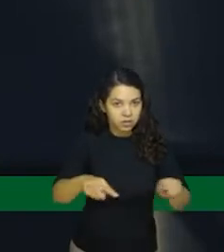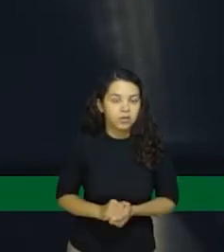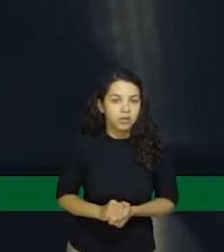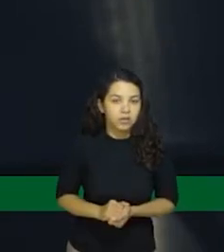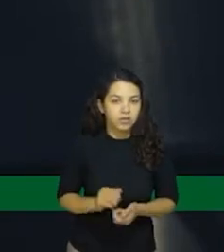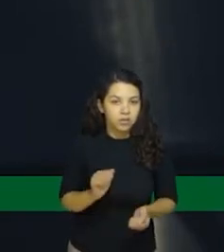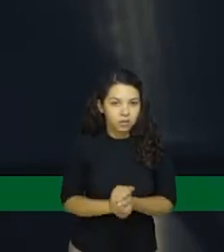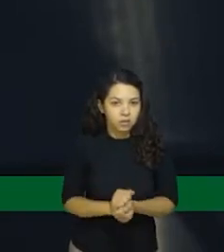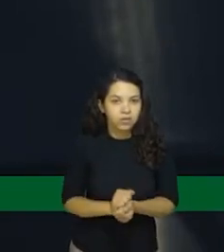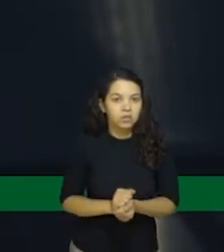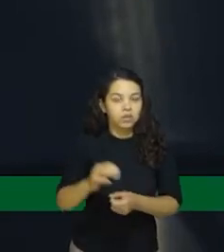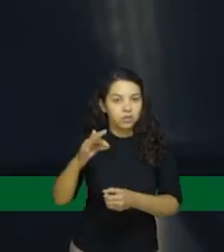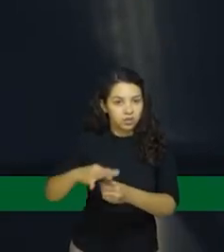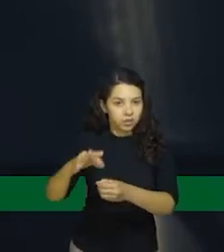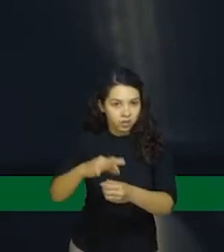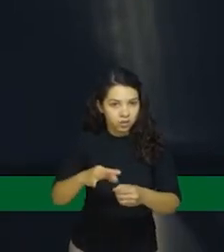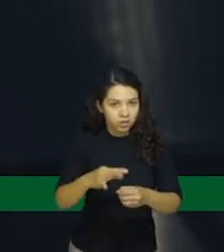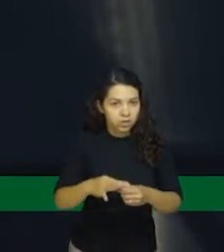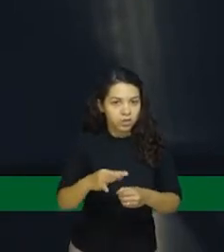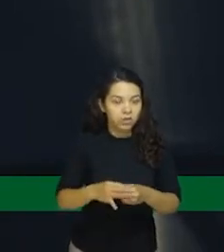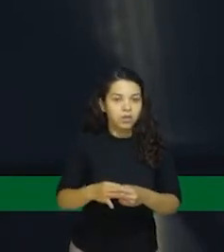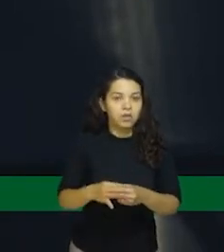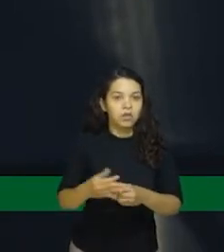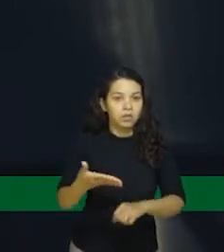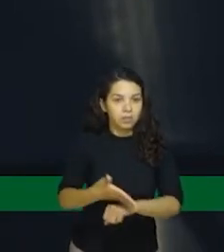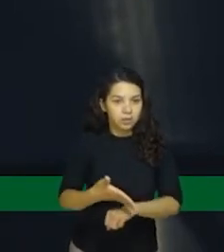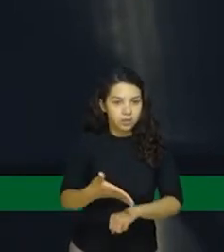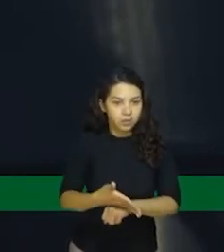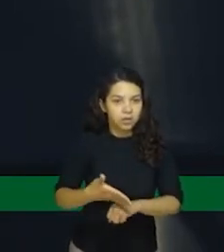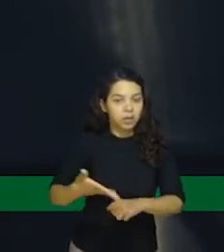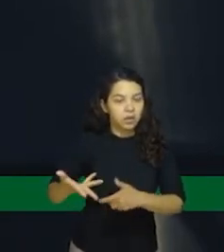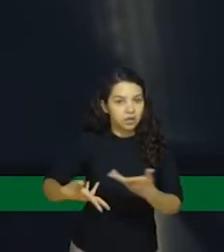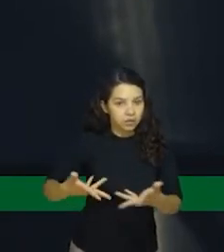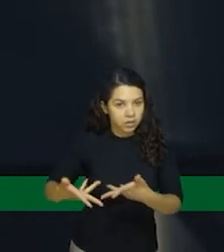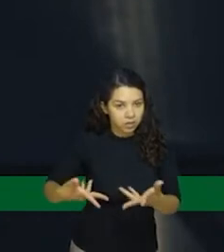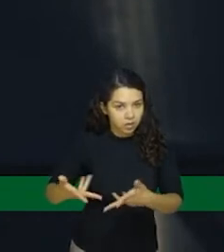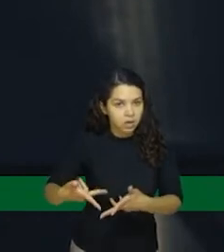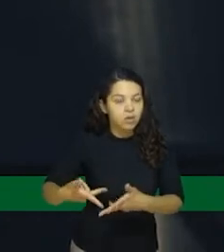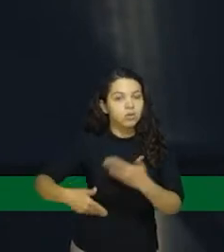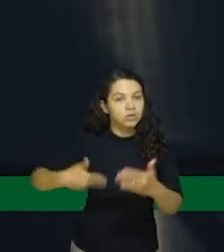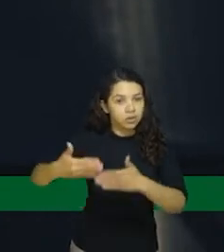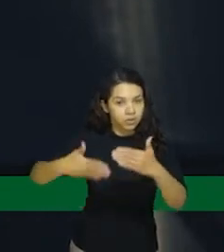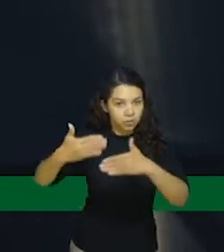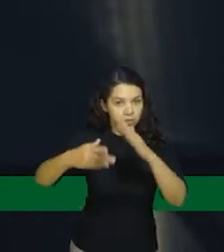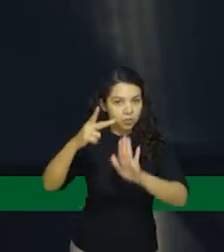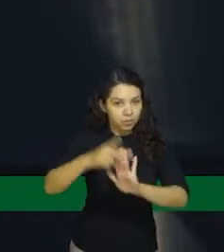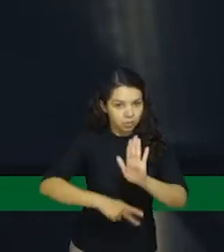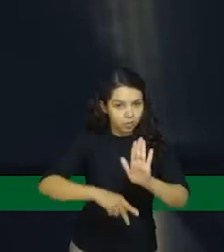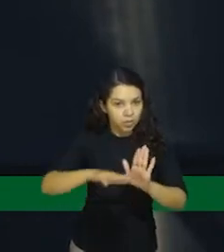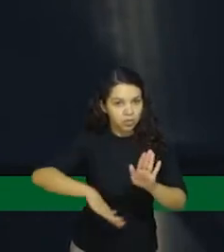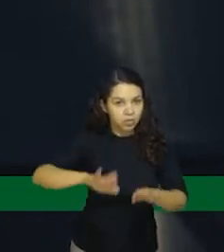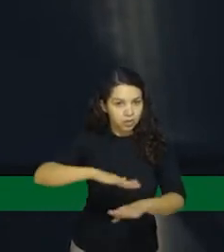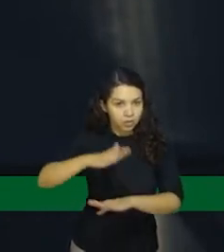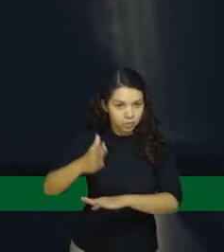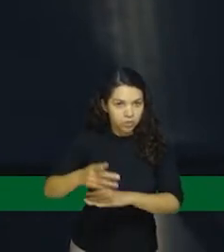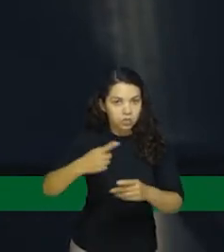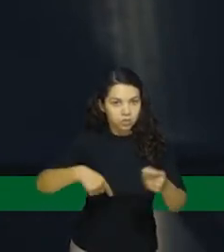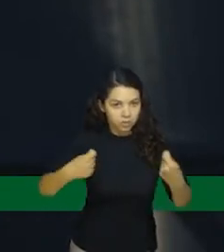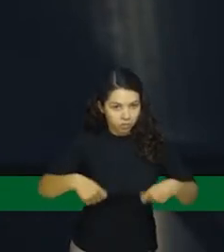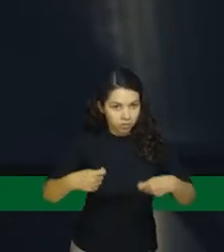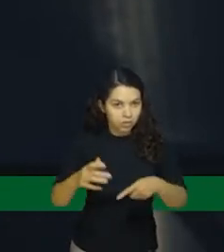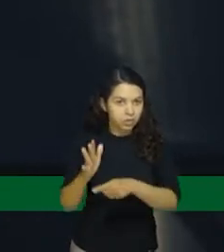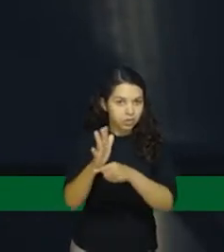Serra, com várias entidades fazendo uma aceleração no desenvolvimento e com projetos aqui para a Serra. Nós precisamos de